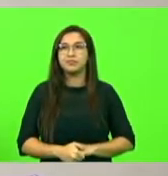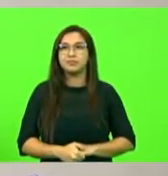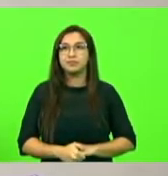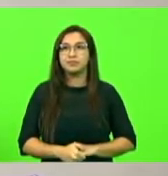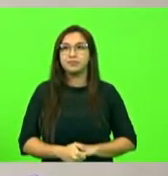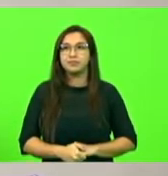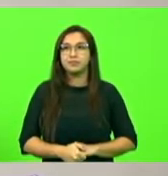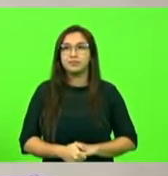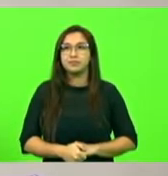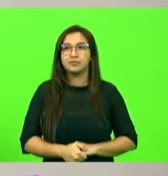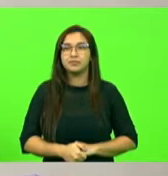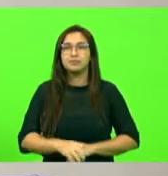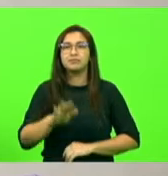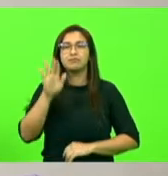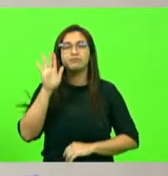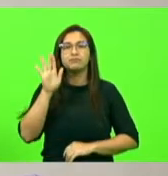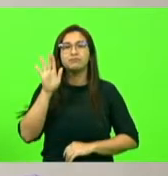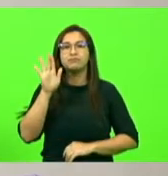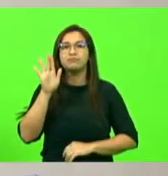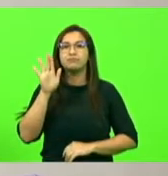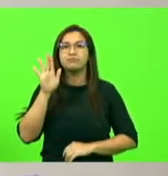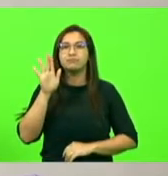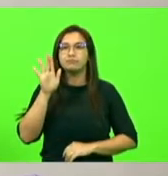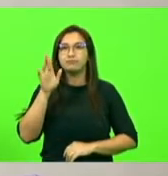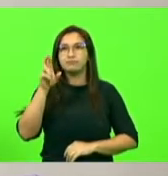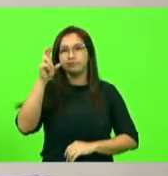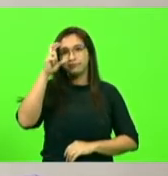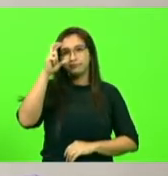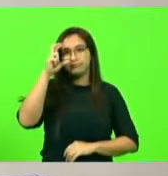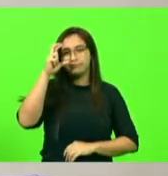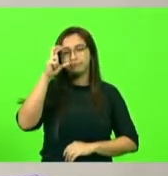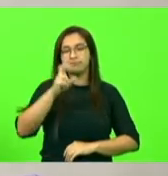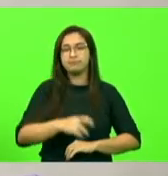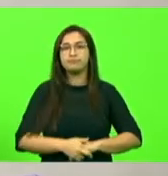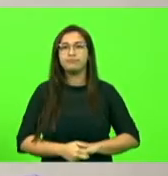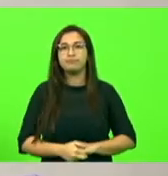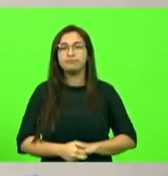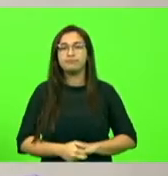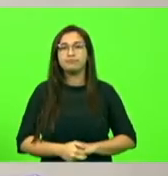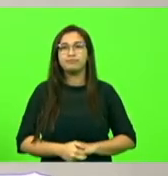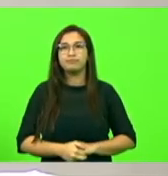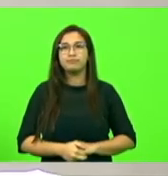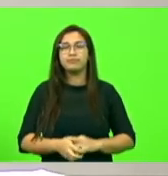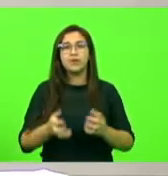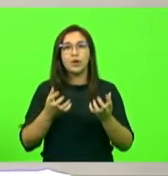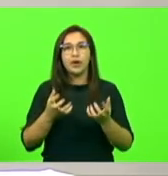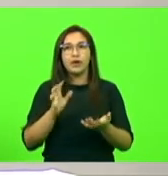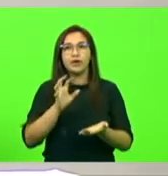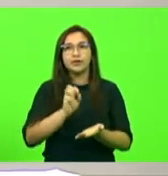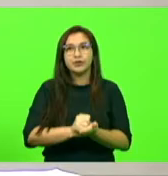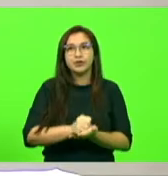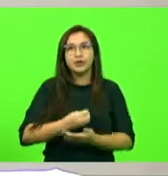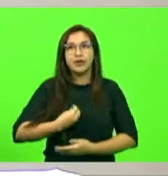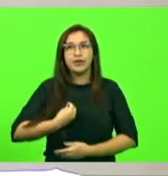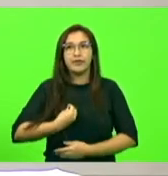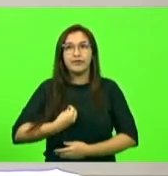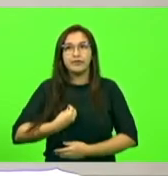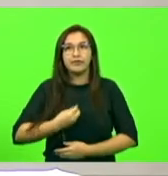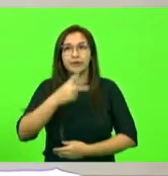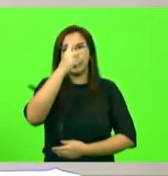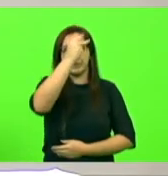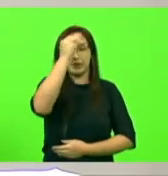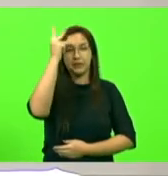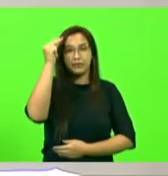Só uma questão de ordem, senhor presidente. Pela ordem, deputado. Gostaria também de registrar a presença da prefeita